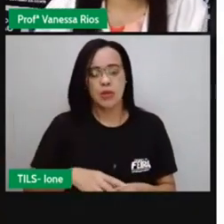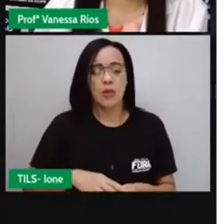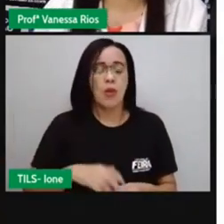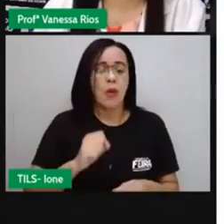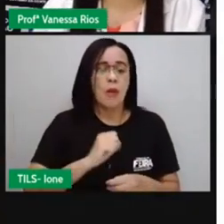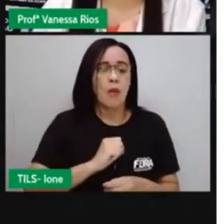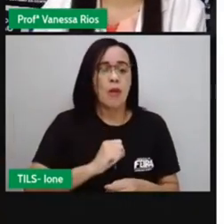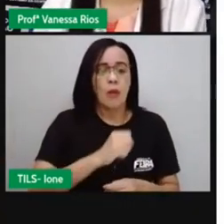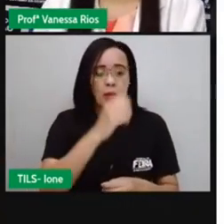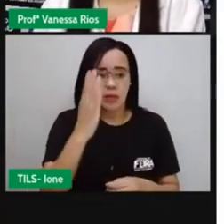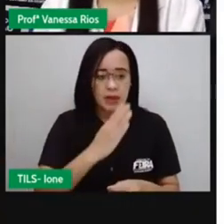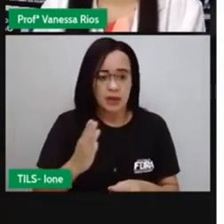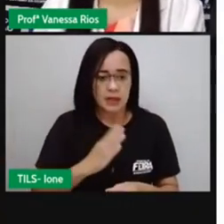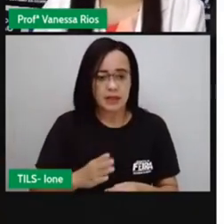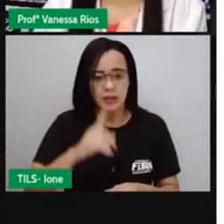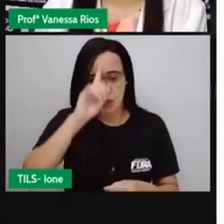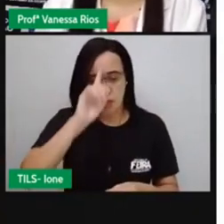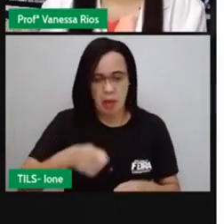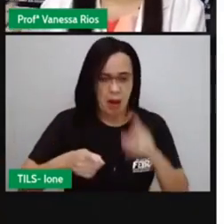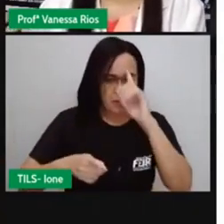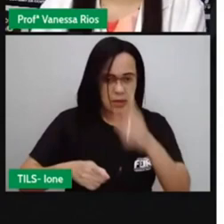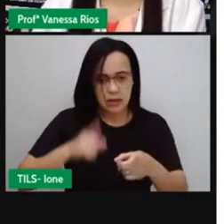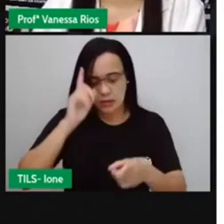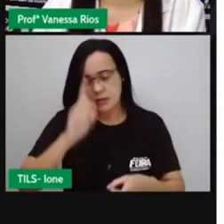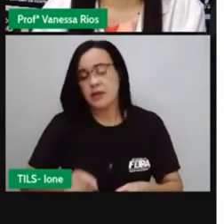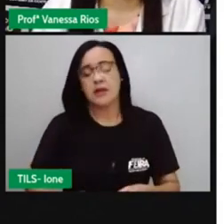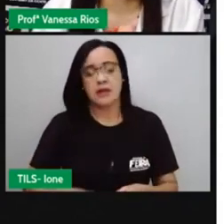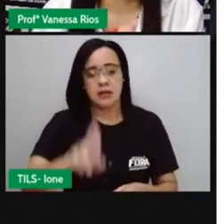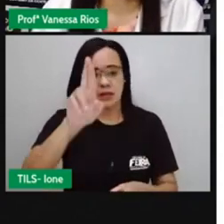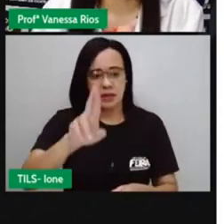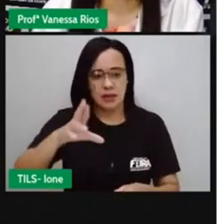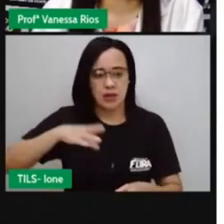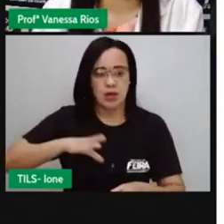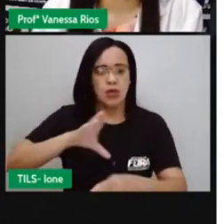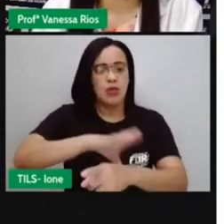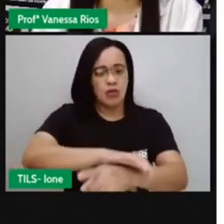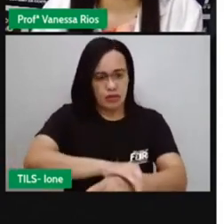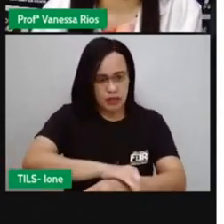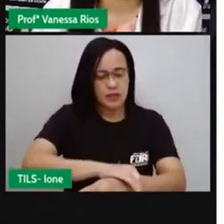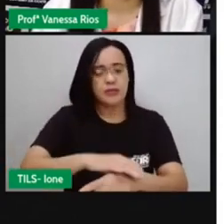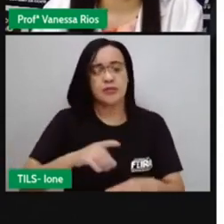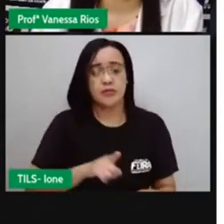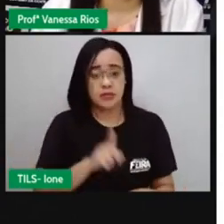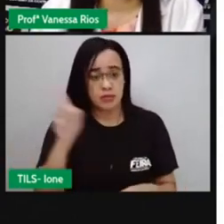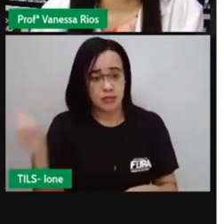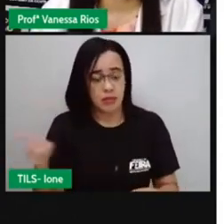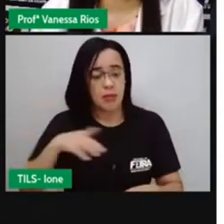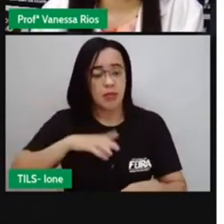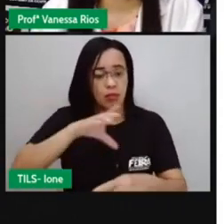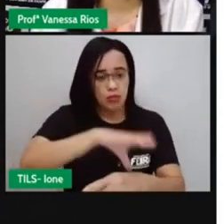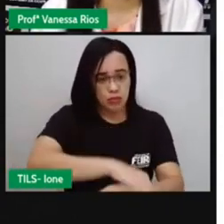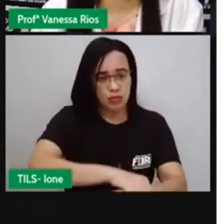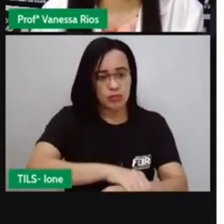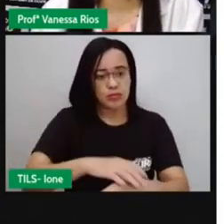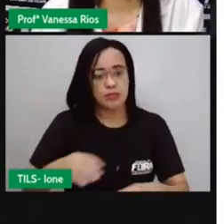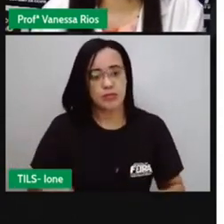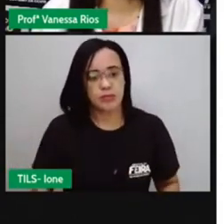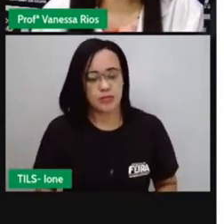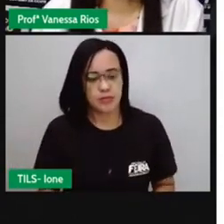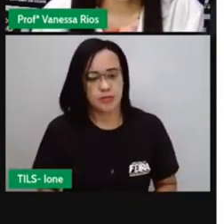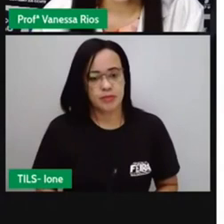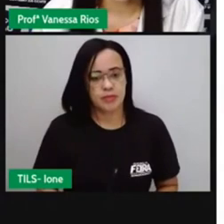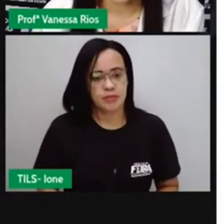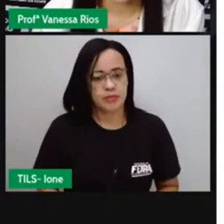monárquico. Mas isso acontecendo, ó, de lá, de Portugal. Aí, em